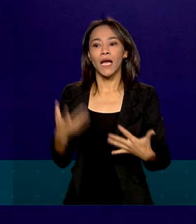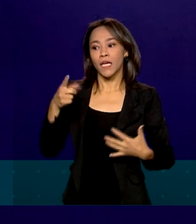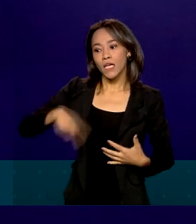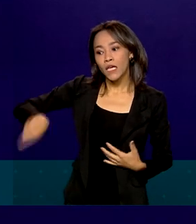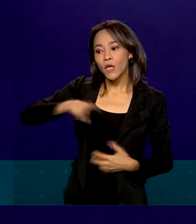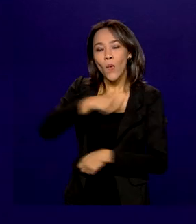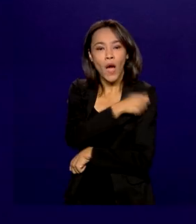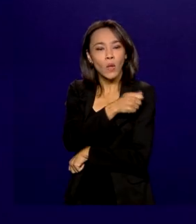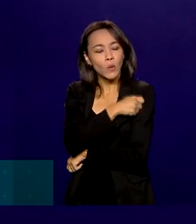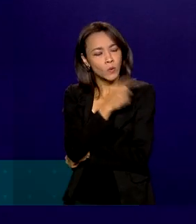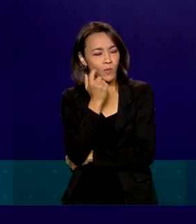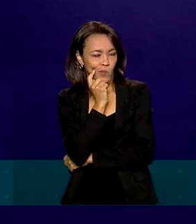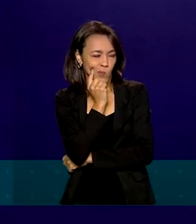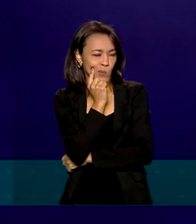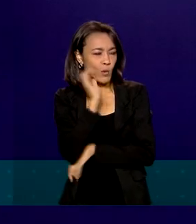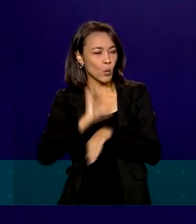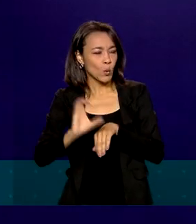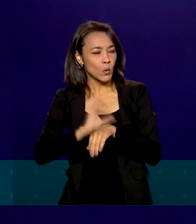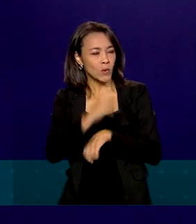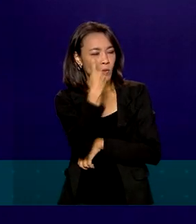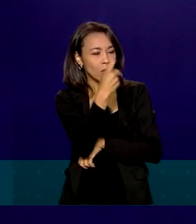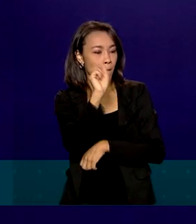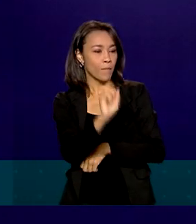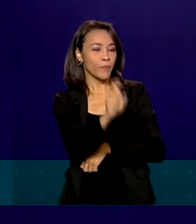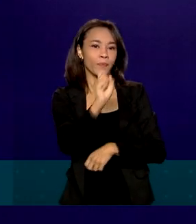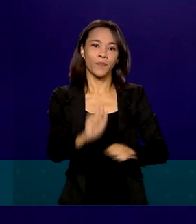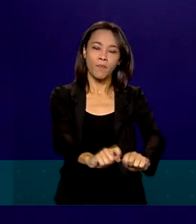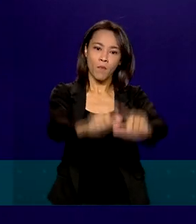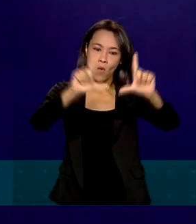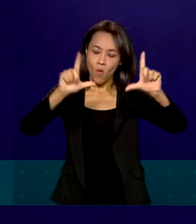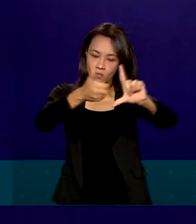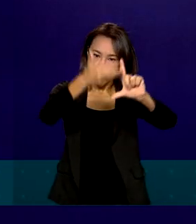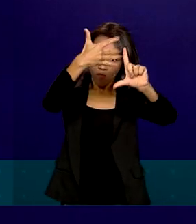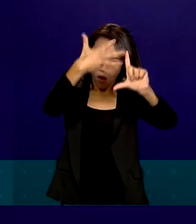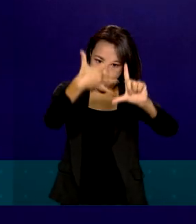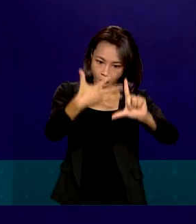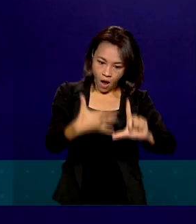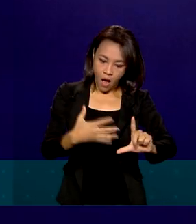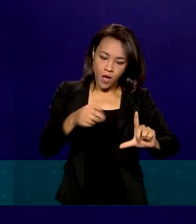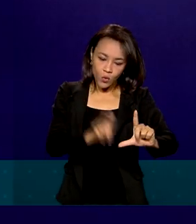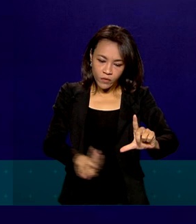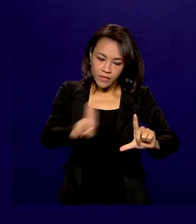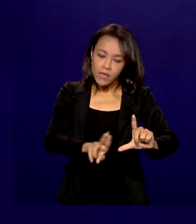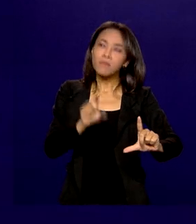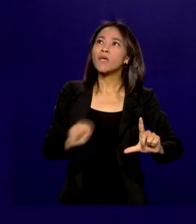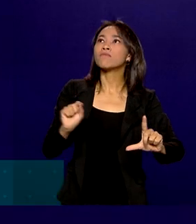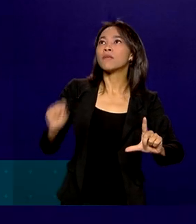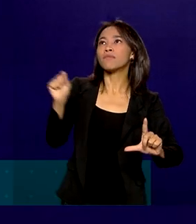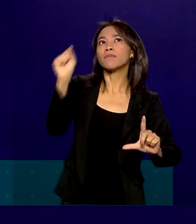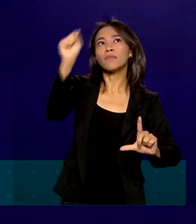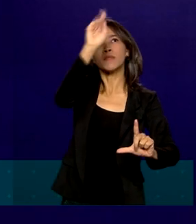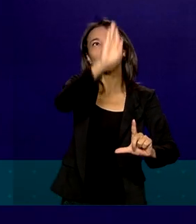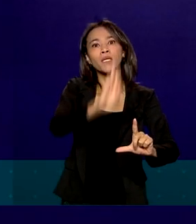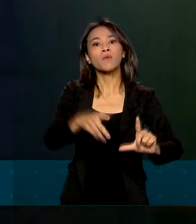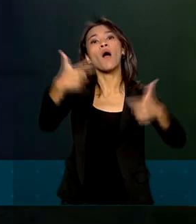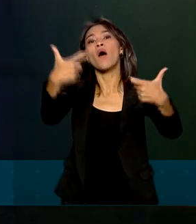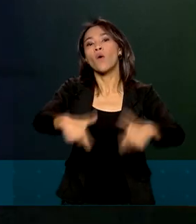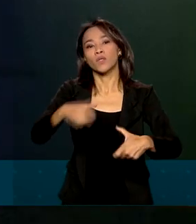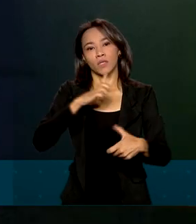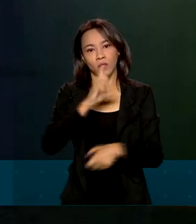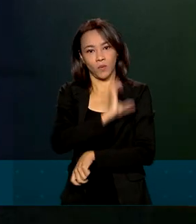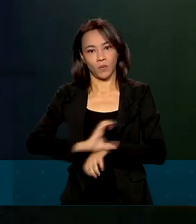lá, digitar o nome do curso pelo qual ele tem interesse e ele vai conseguir saber dentro das universidades federais onde tem esse curso.